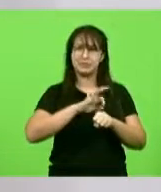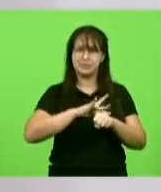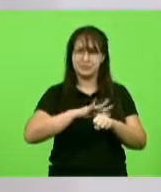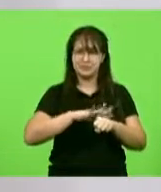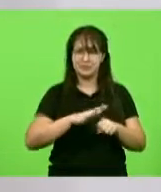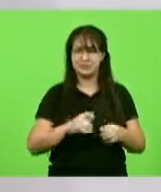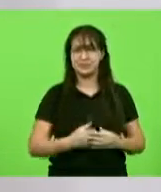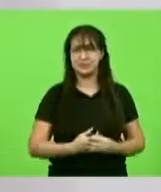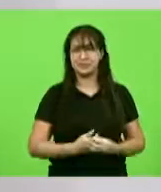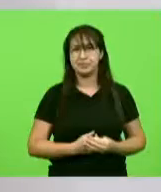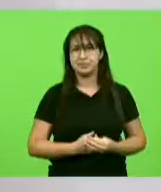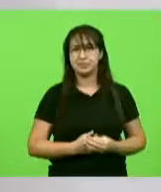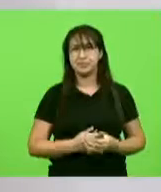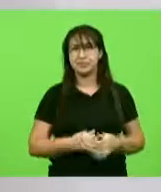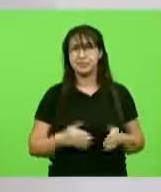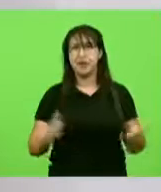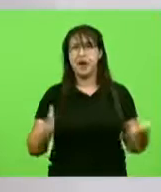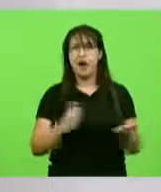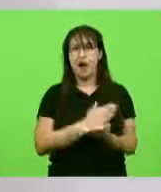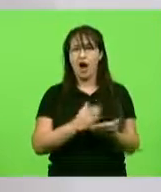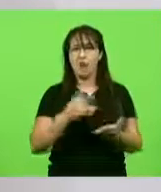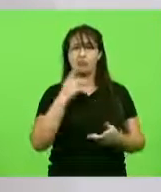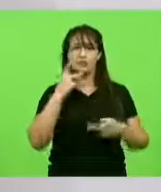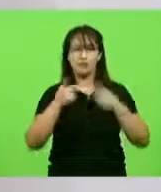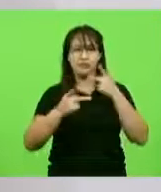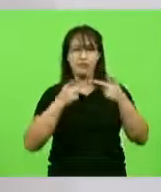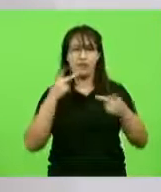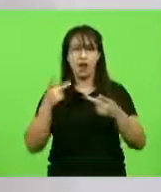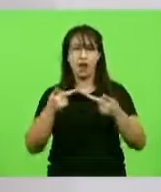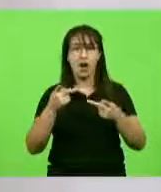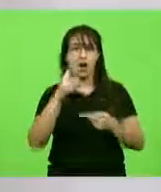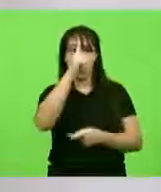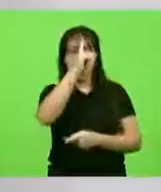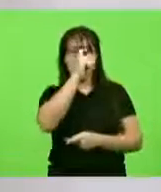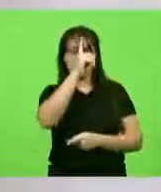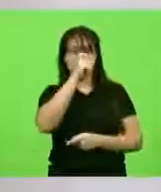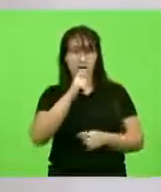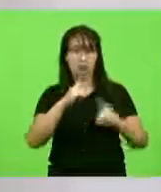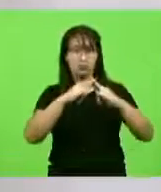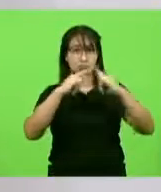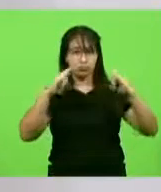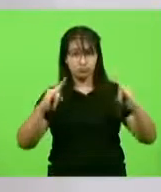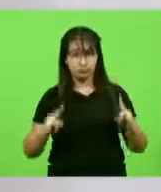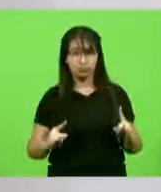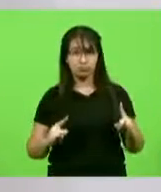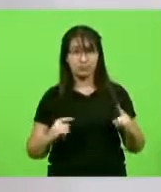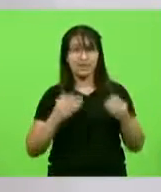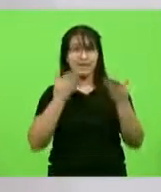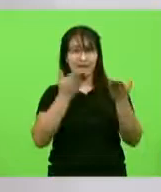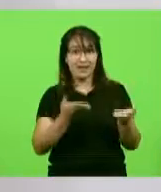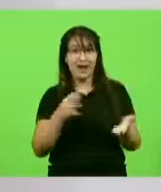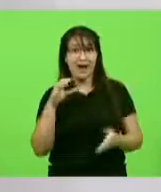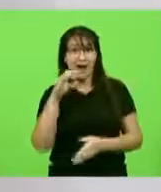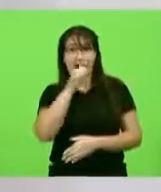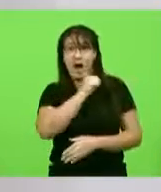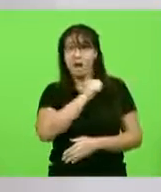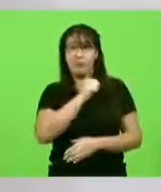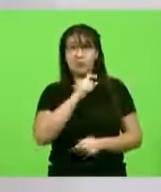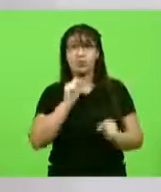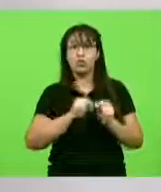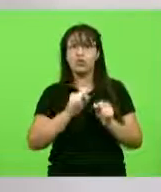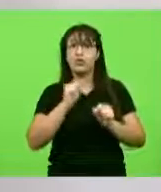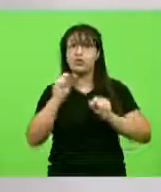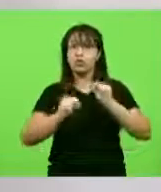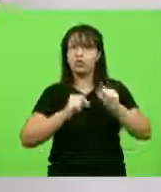Enquanto alguns falavam em hospital de campanha, lá de forma muito rápida se viabilizou um centro de